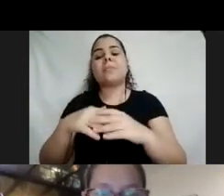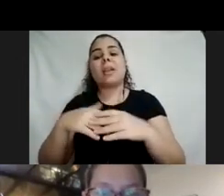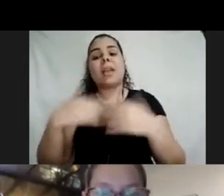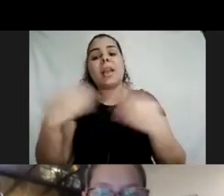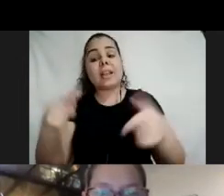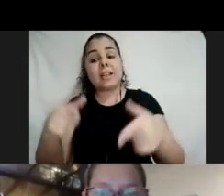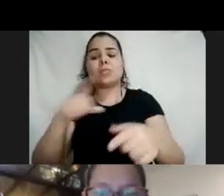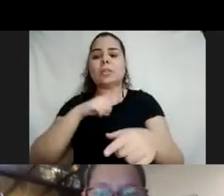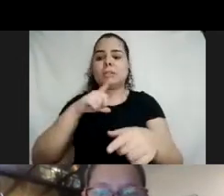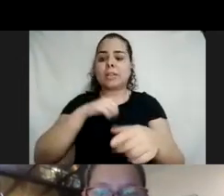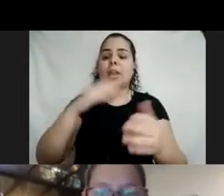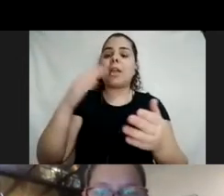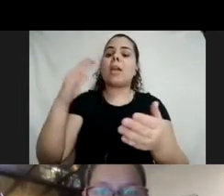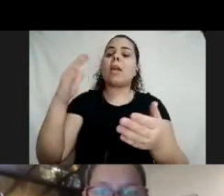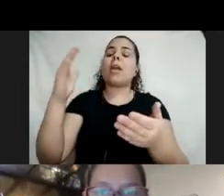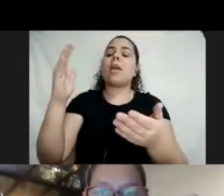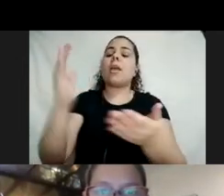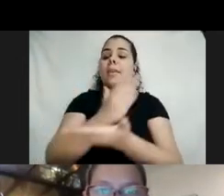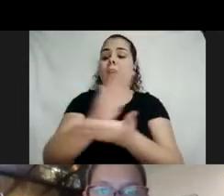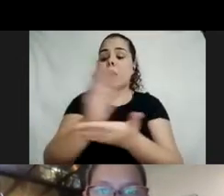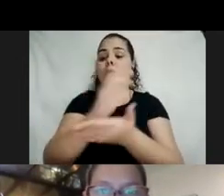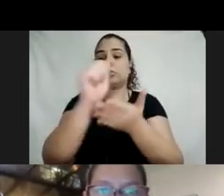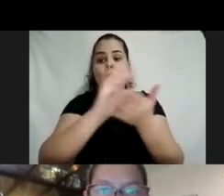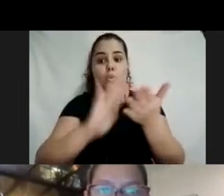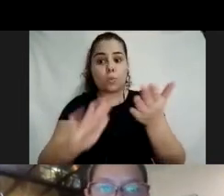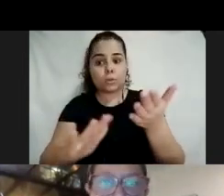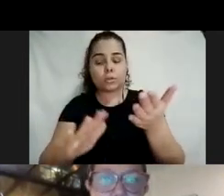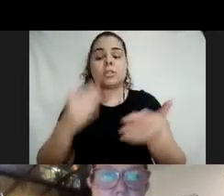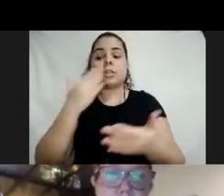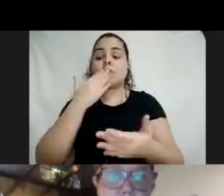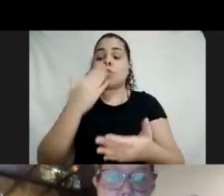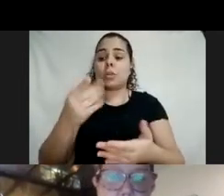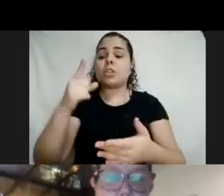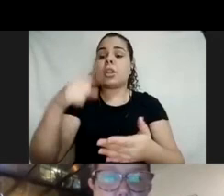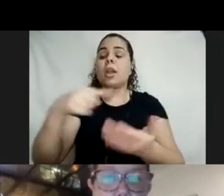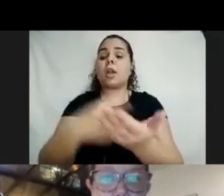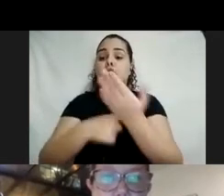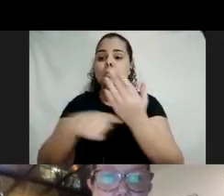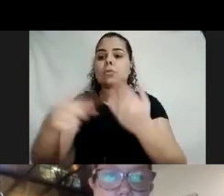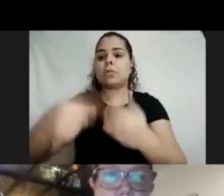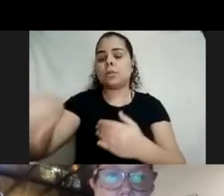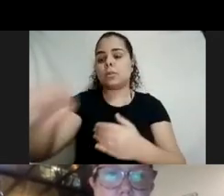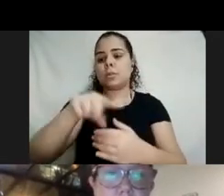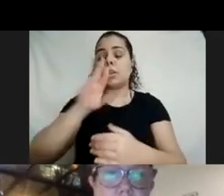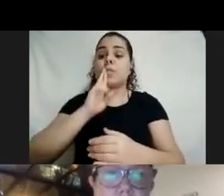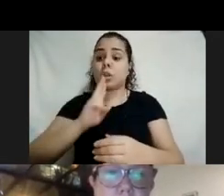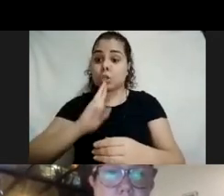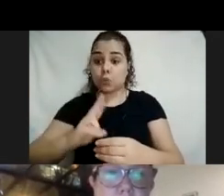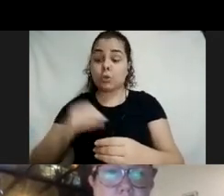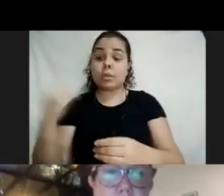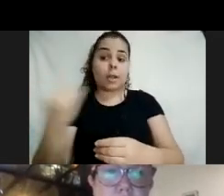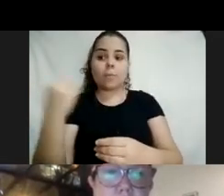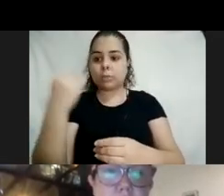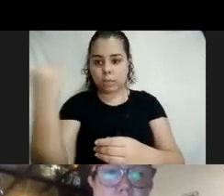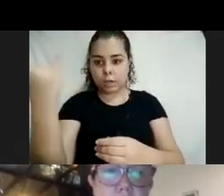atividadezinhas lá no Google Classroom que eu vou só pedir ajuda de vocês em responder, porque isso é importante não só